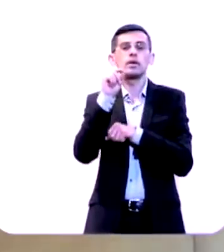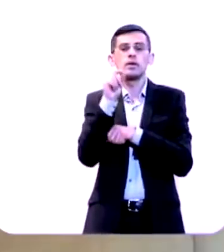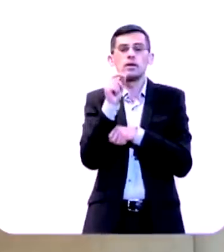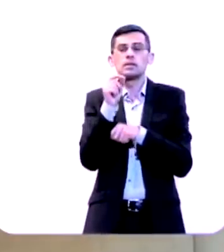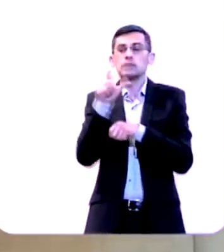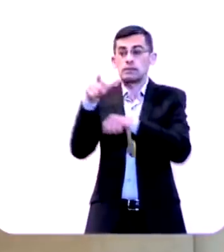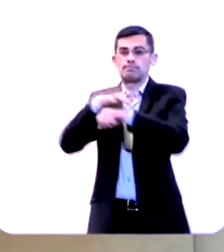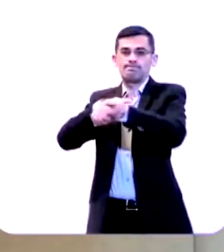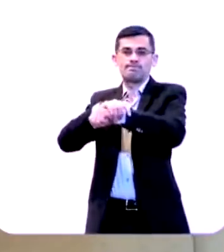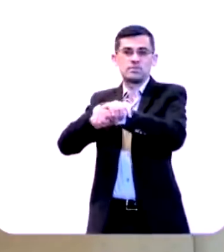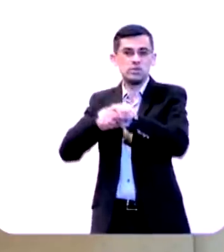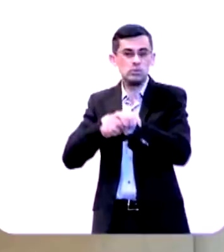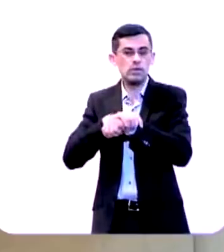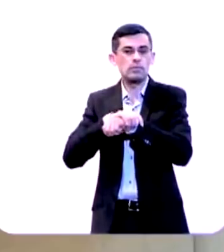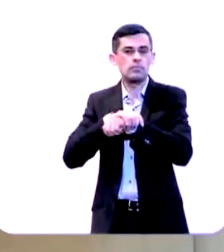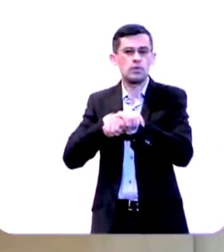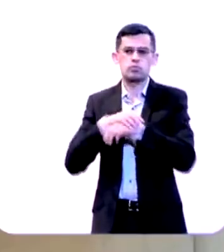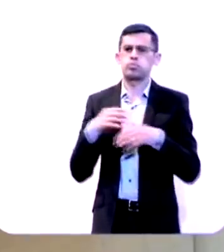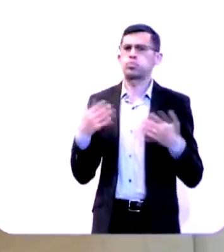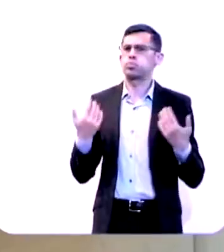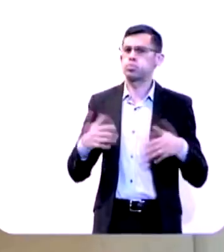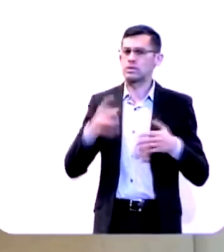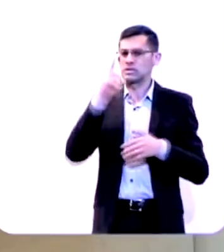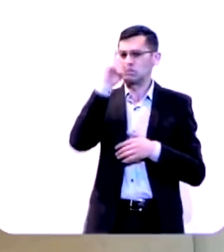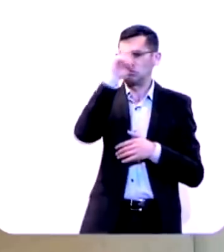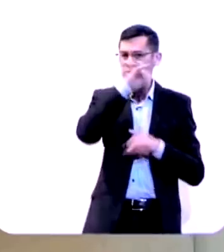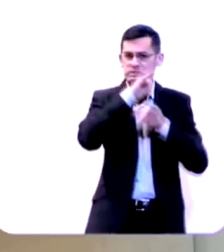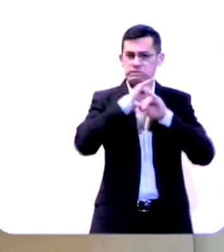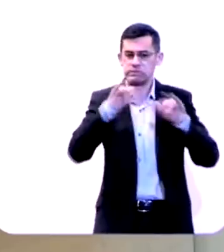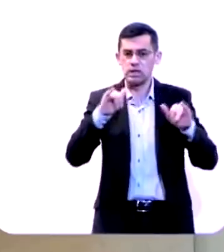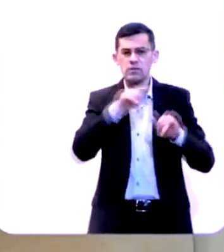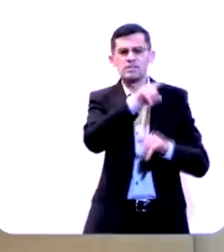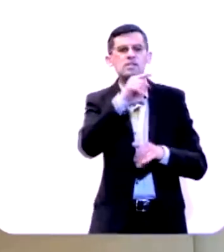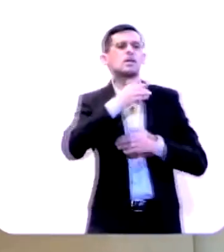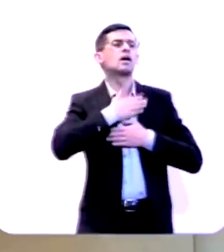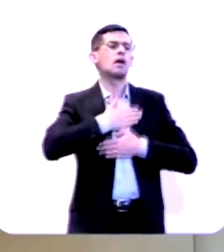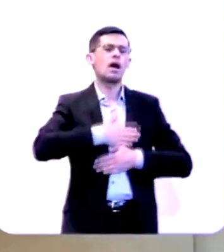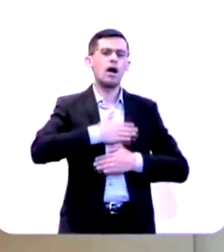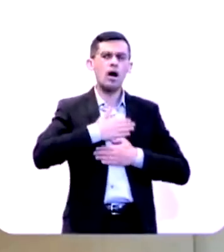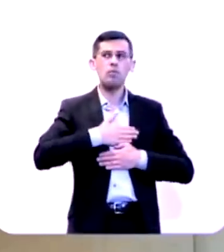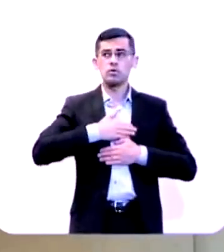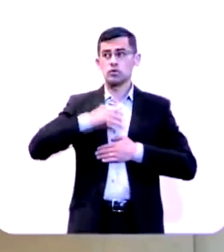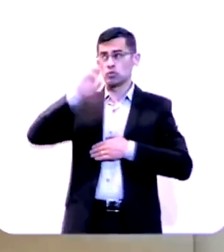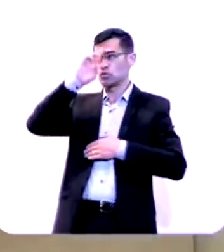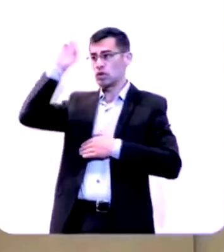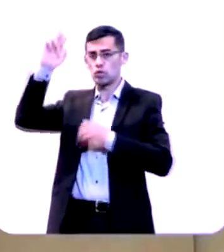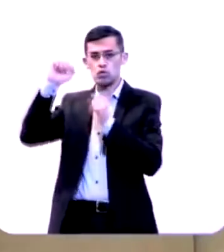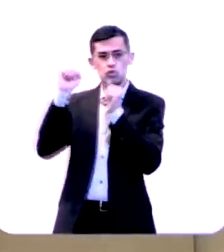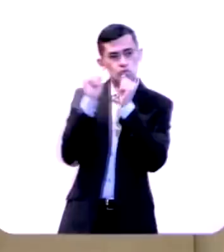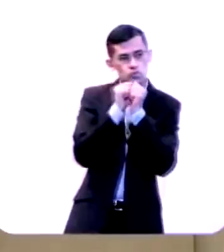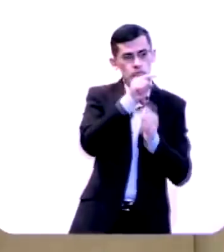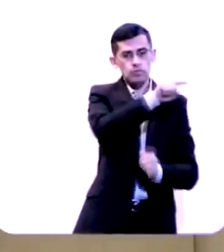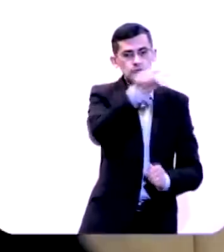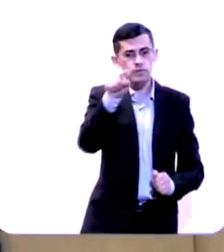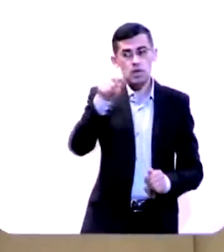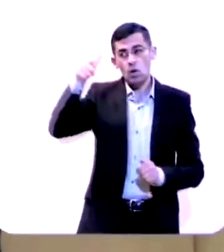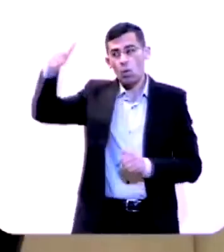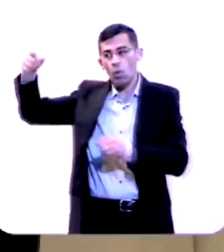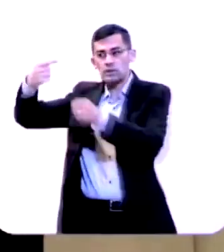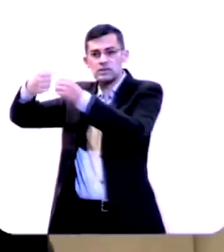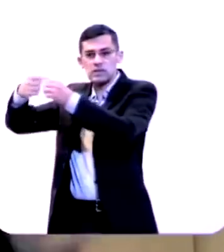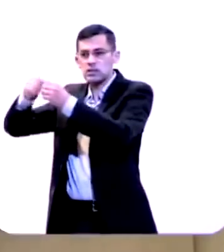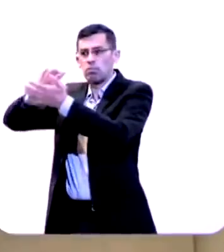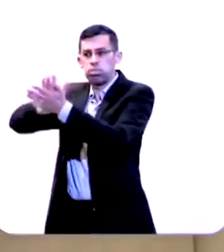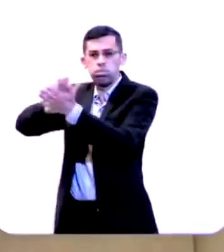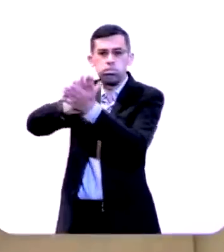segura. Que mensagem difícil, não é? Olha, fiquem tranquilos, o é por vocês. Todas as outras cidades